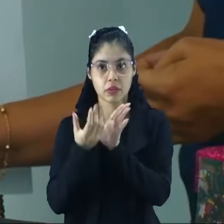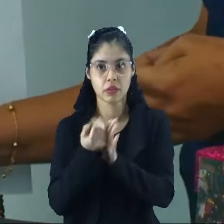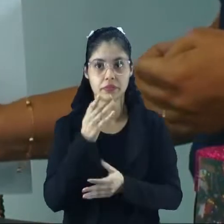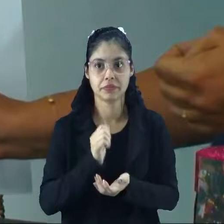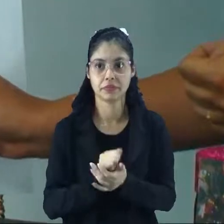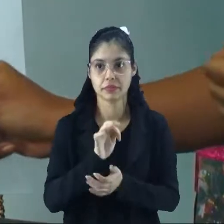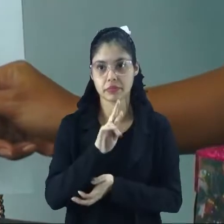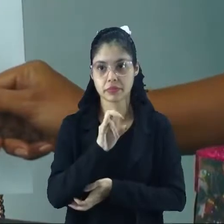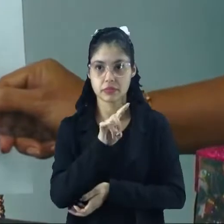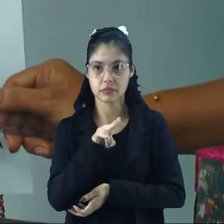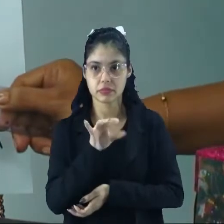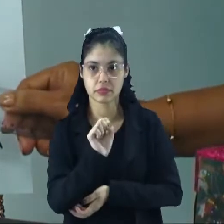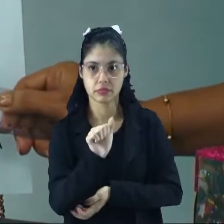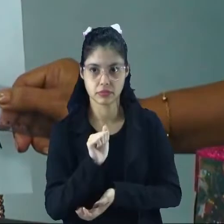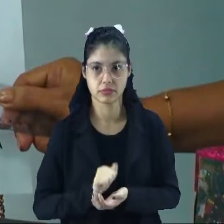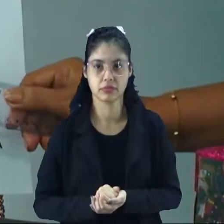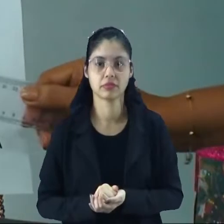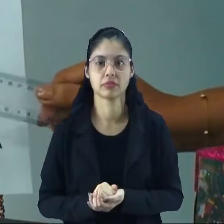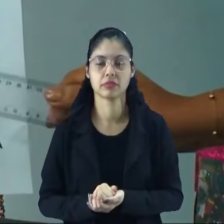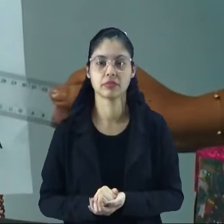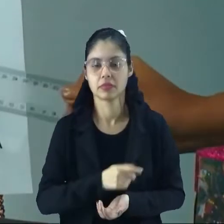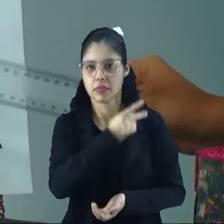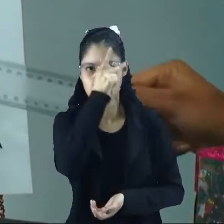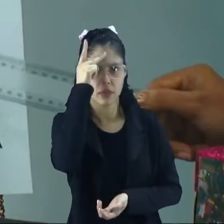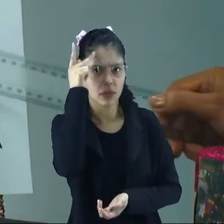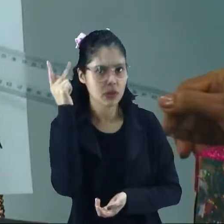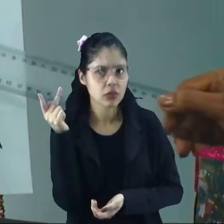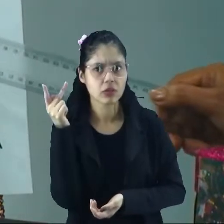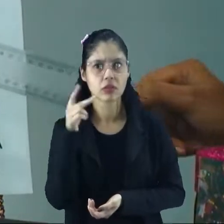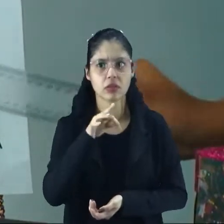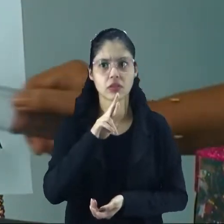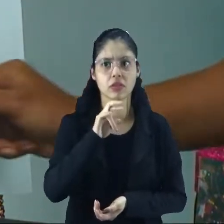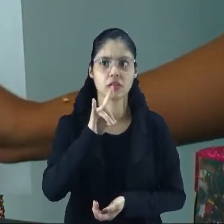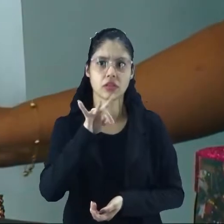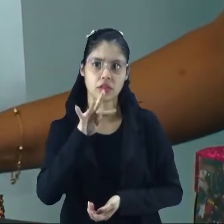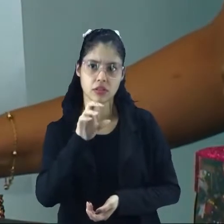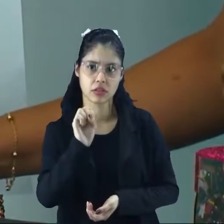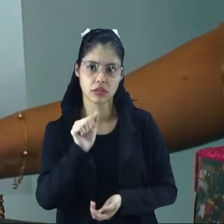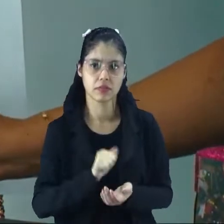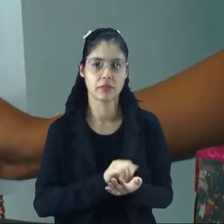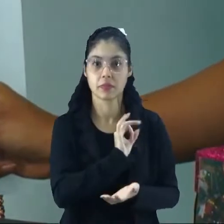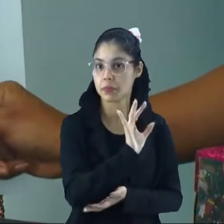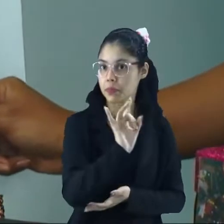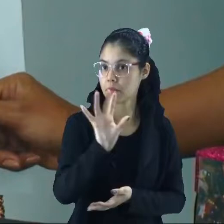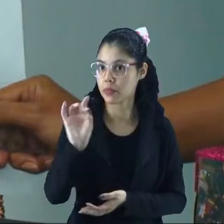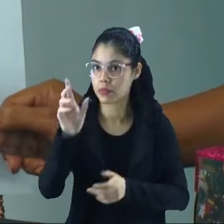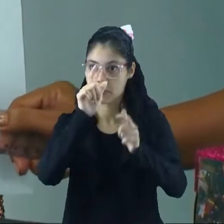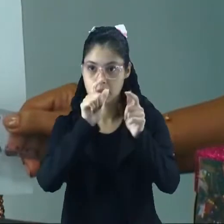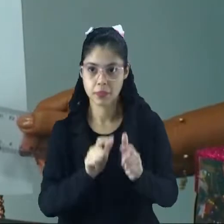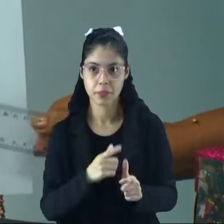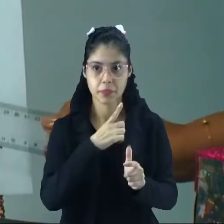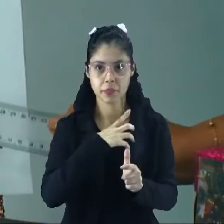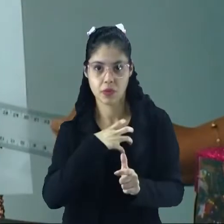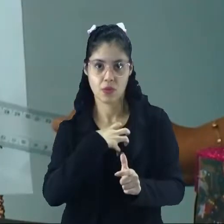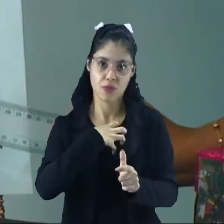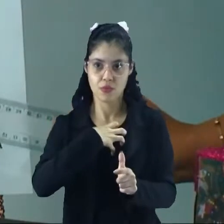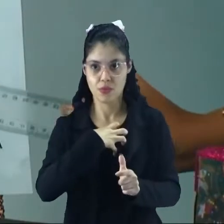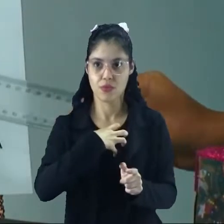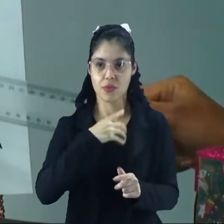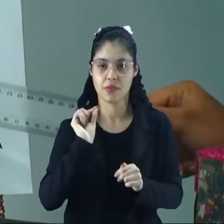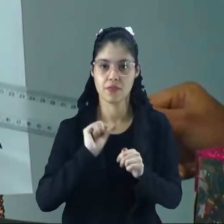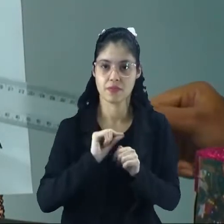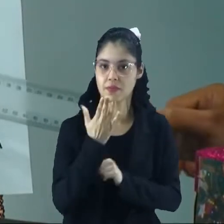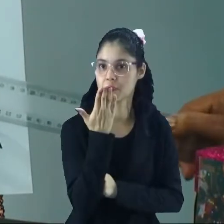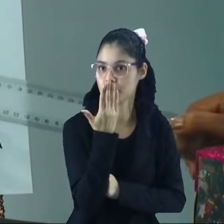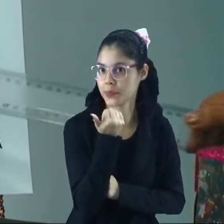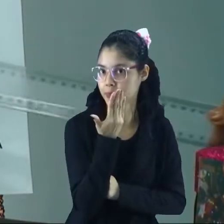produtos artesanais para turistas. Cada lugar tem um jeito